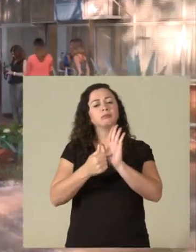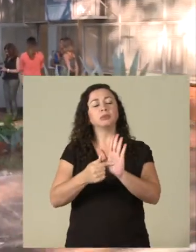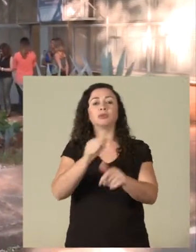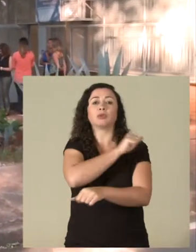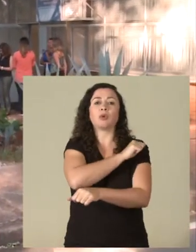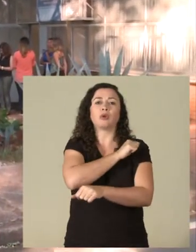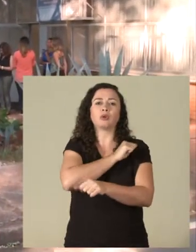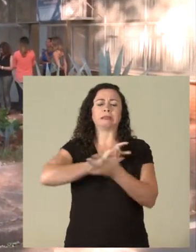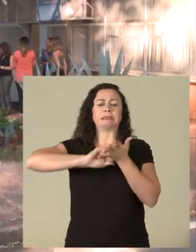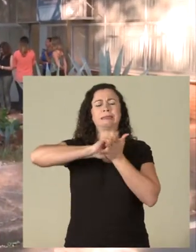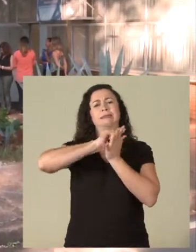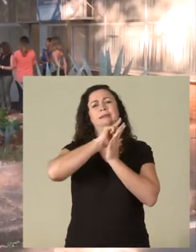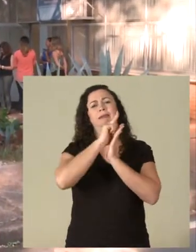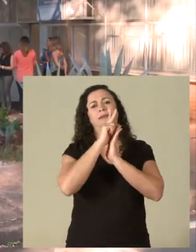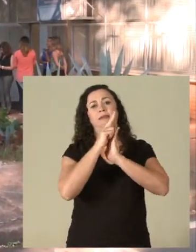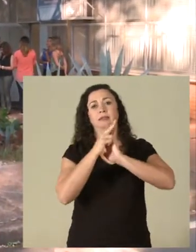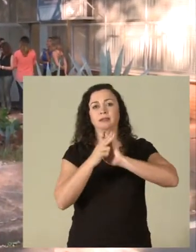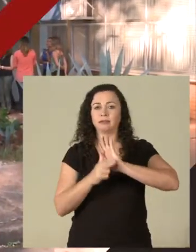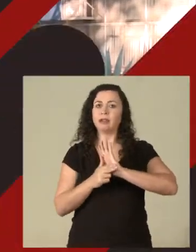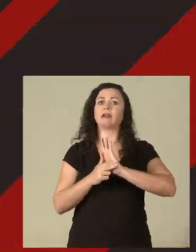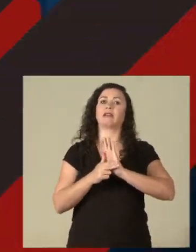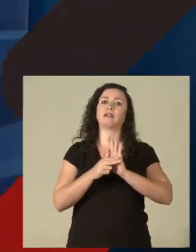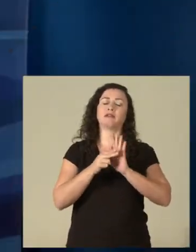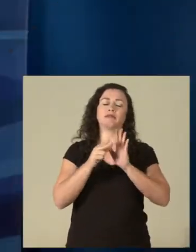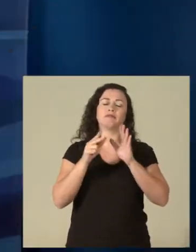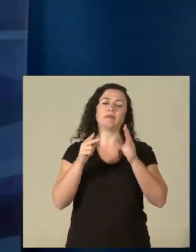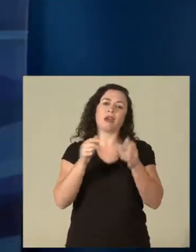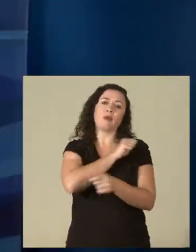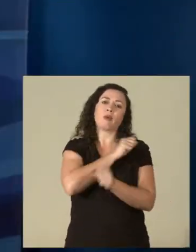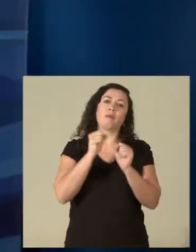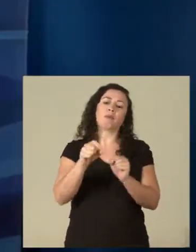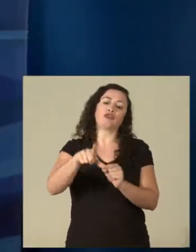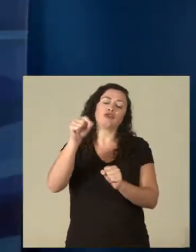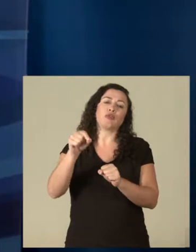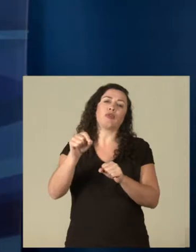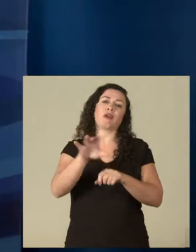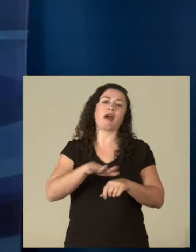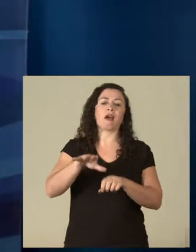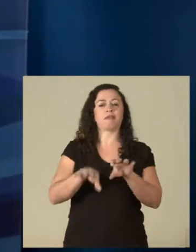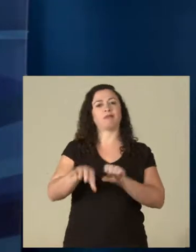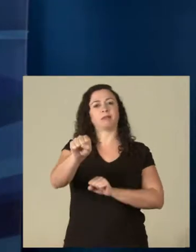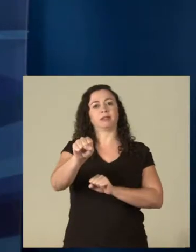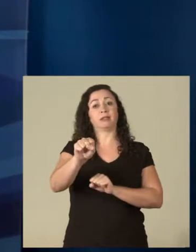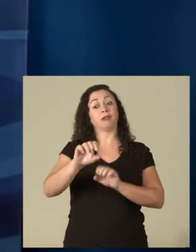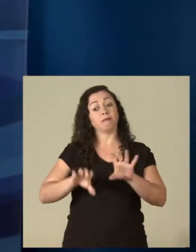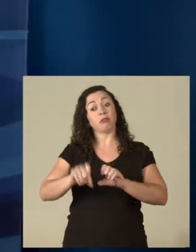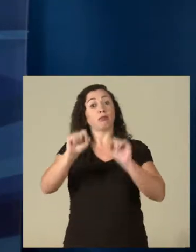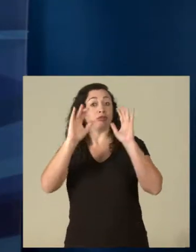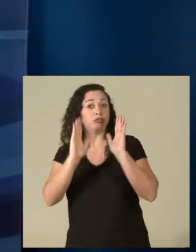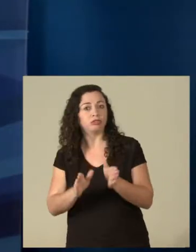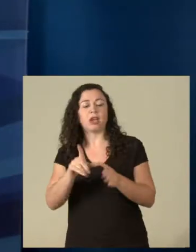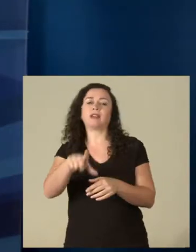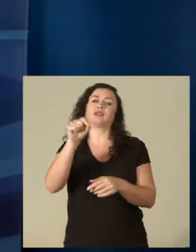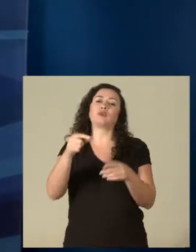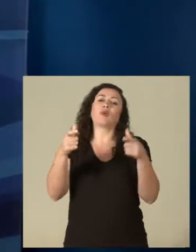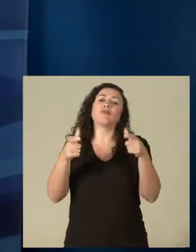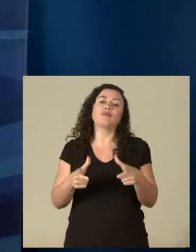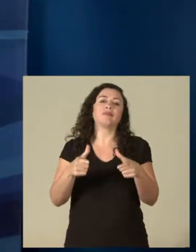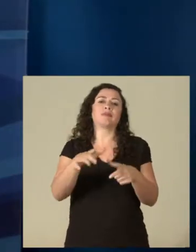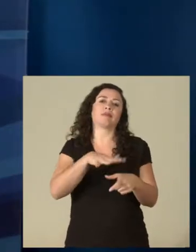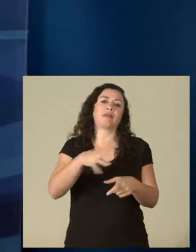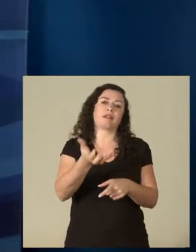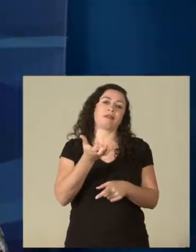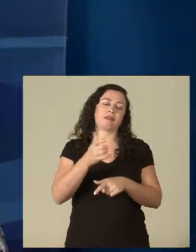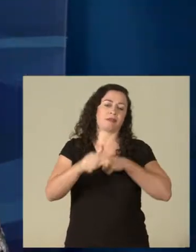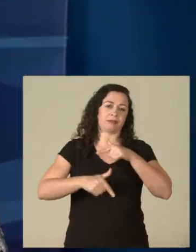aluno o maior leque possível na sua formação para que ele possa, então, de formado, escolher qual é qual das áreas ele